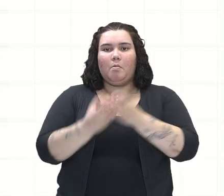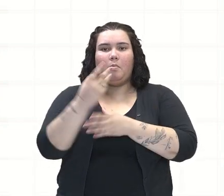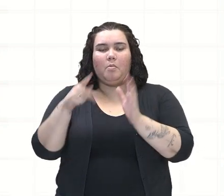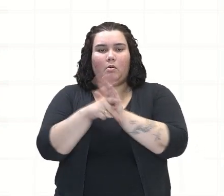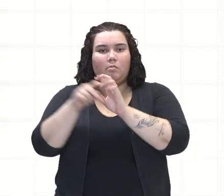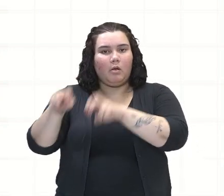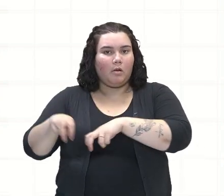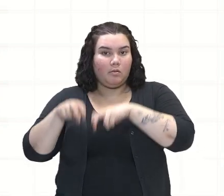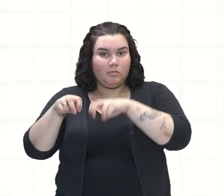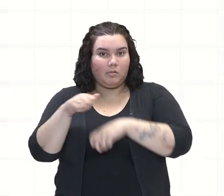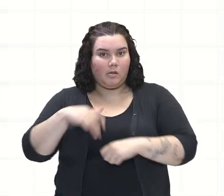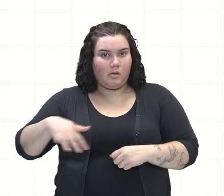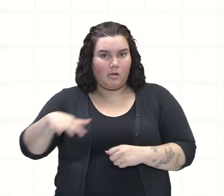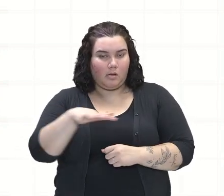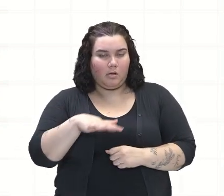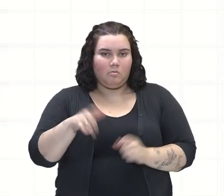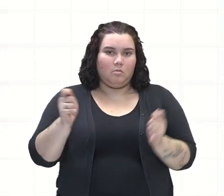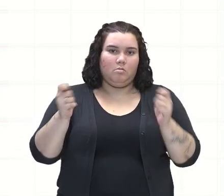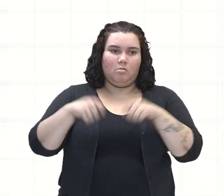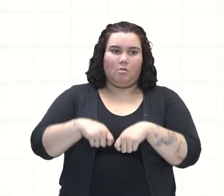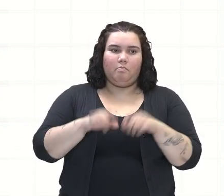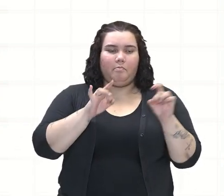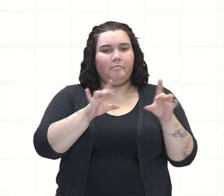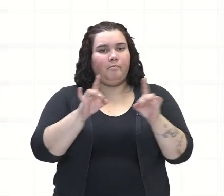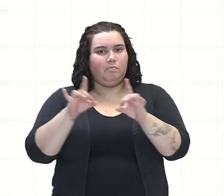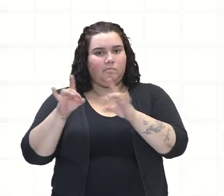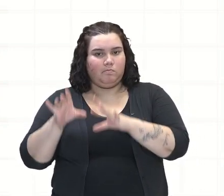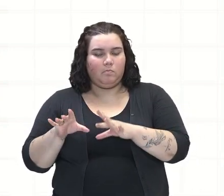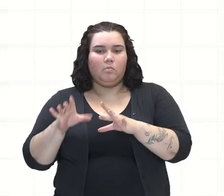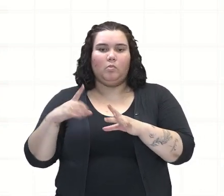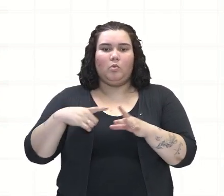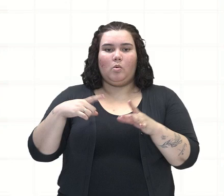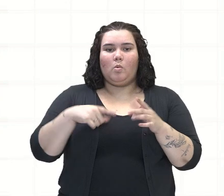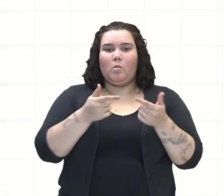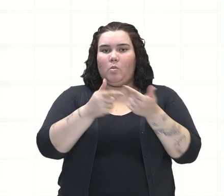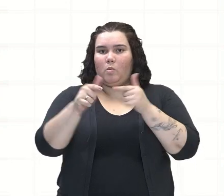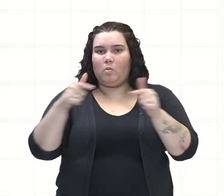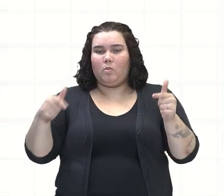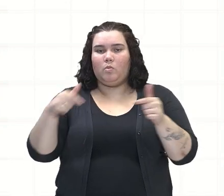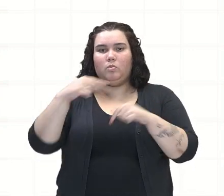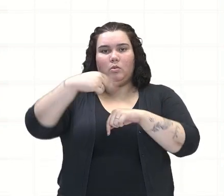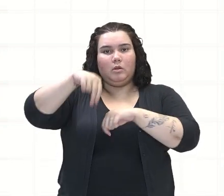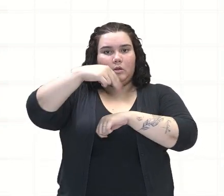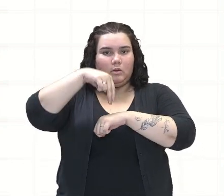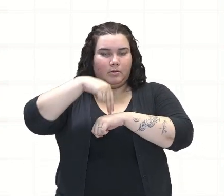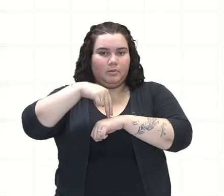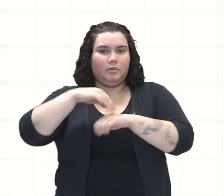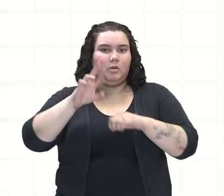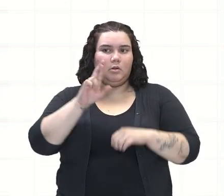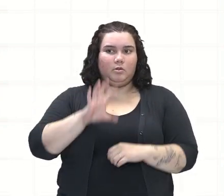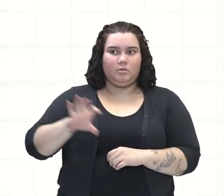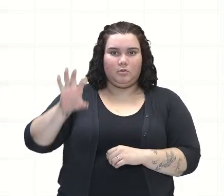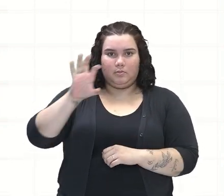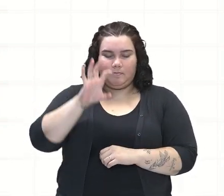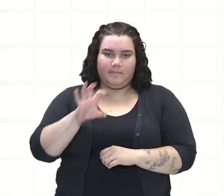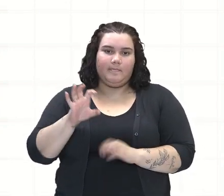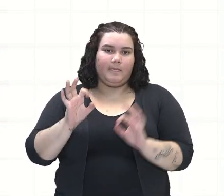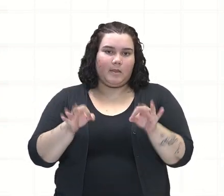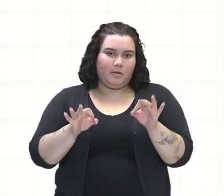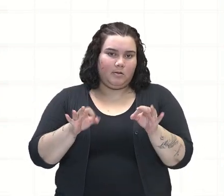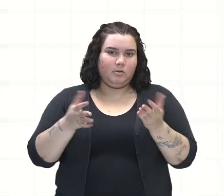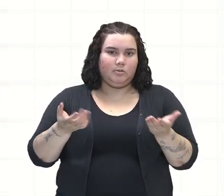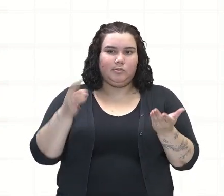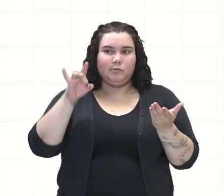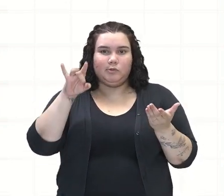agricultura e pecuária, né? Que eles poderiam comercializar com outros, com outras nações, com outras regiões, que não fosse somente,